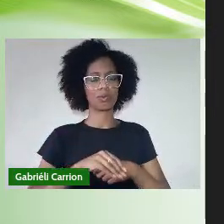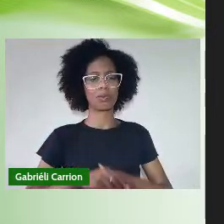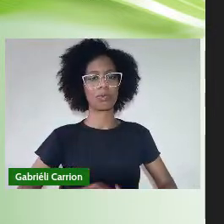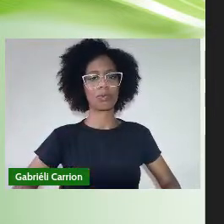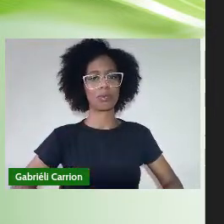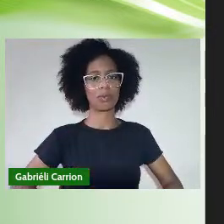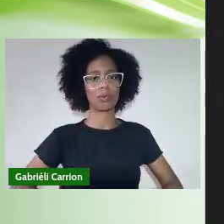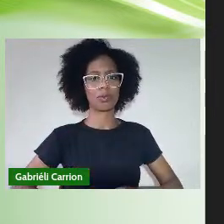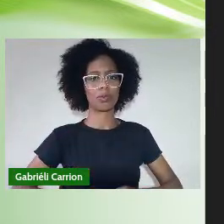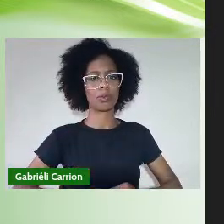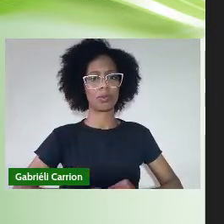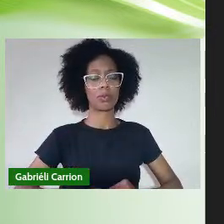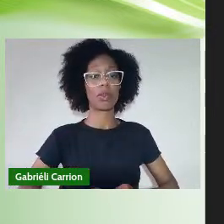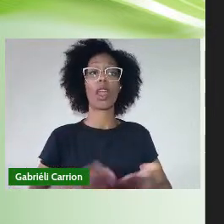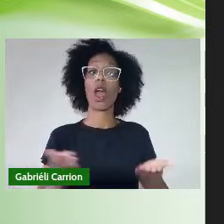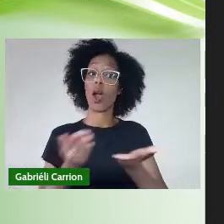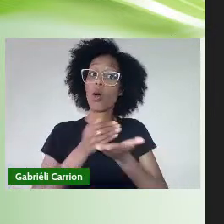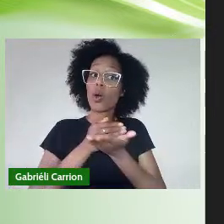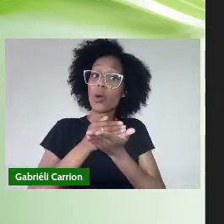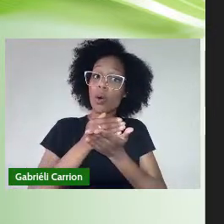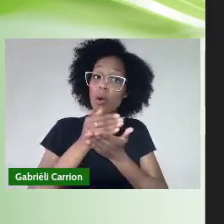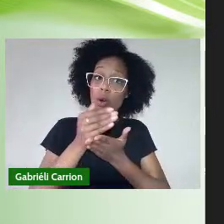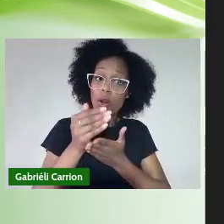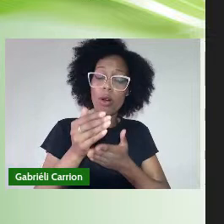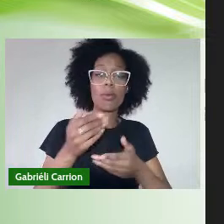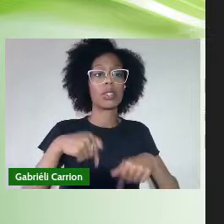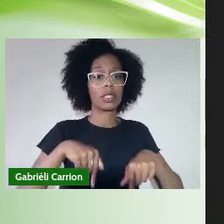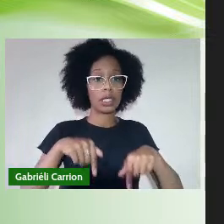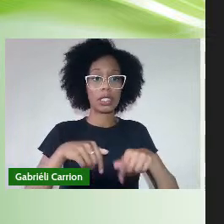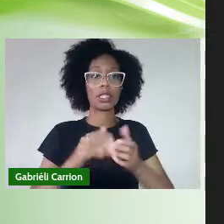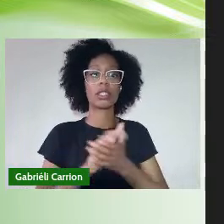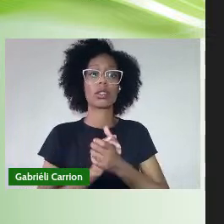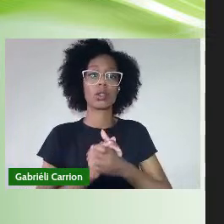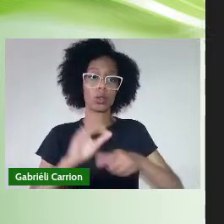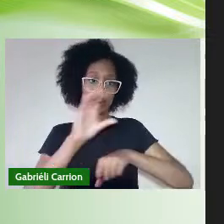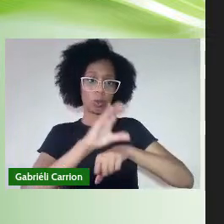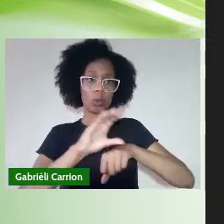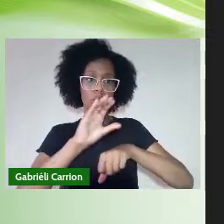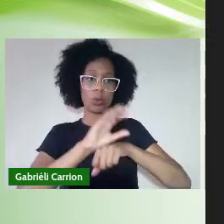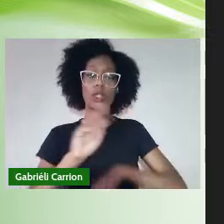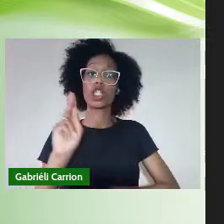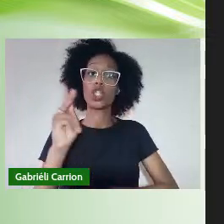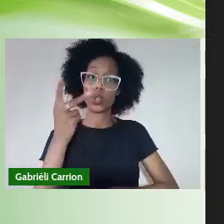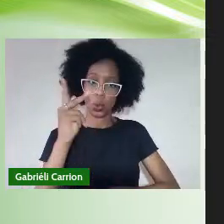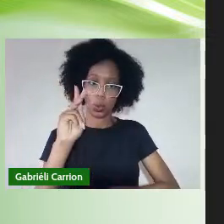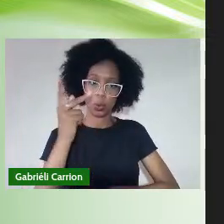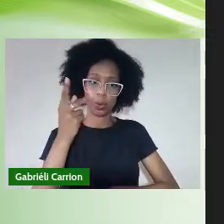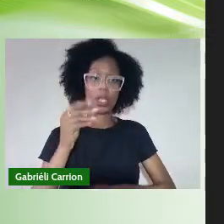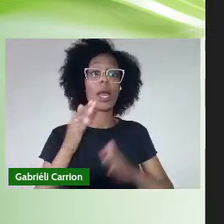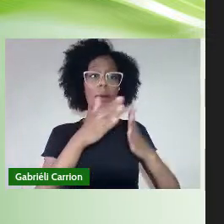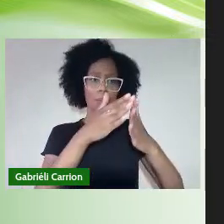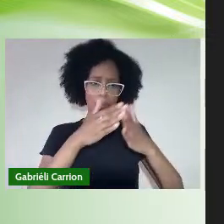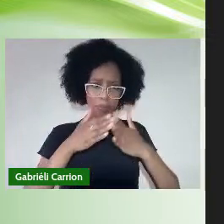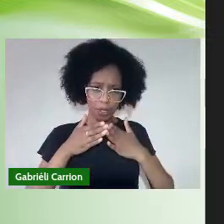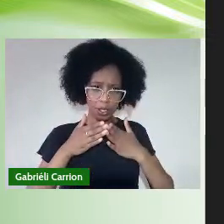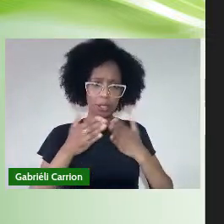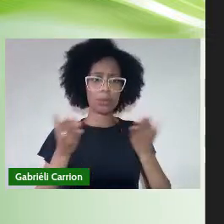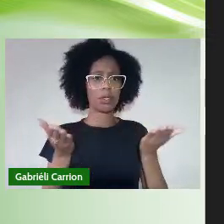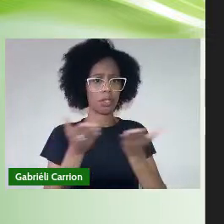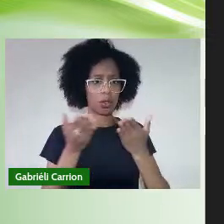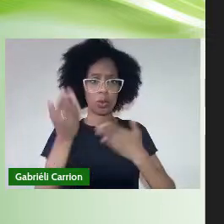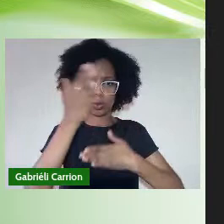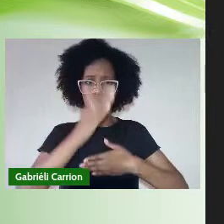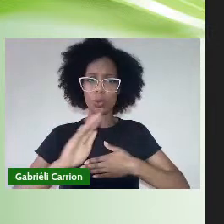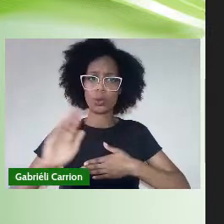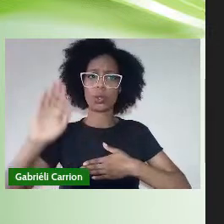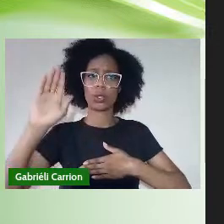Daremos início à otorga de grau do curso de Histório Solicitamos atenção para o juramento do curso Que